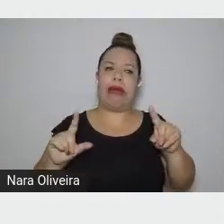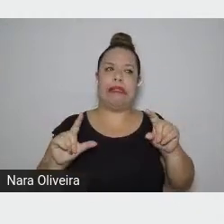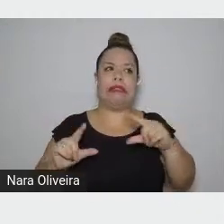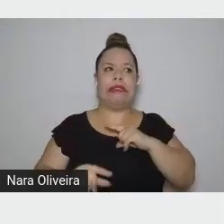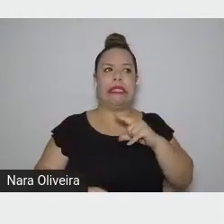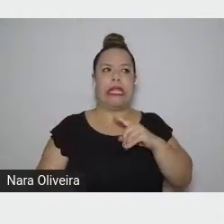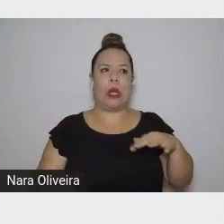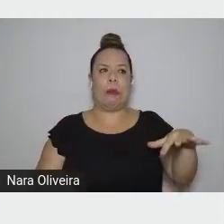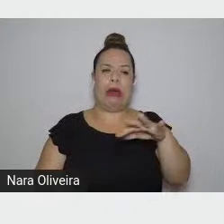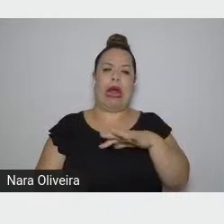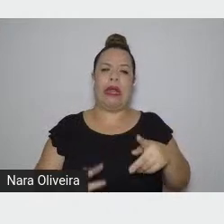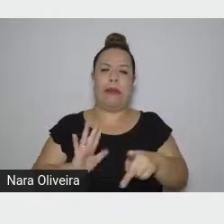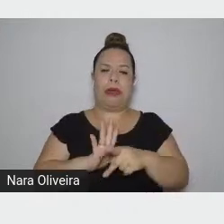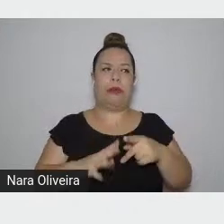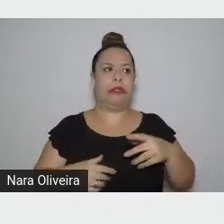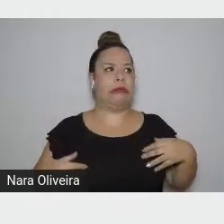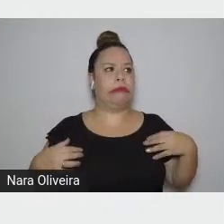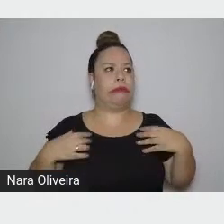distópico.